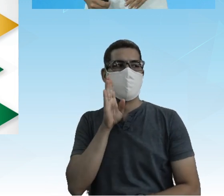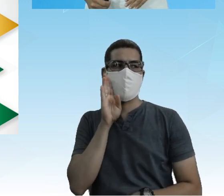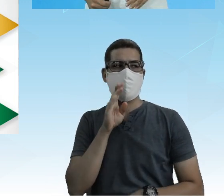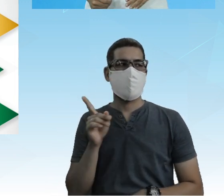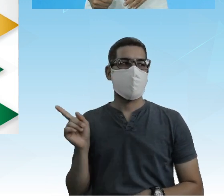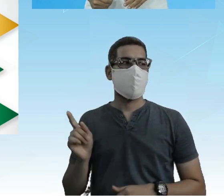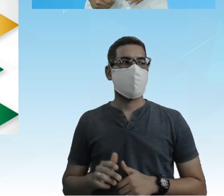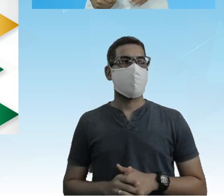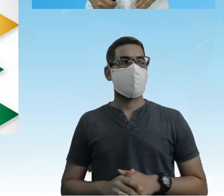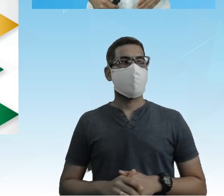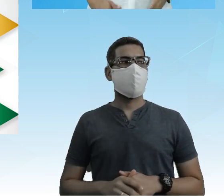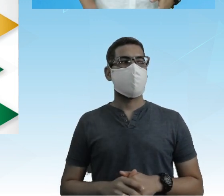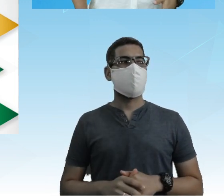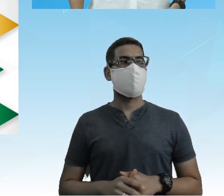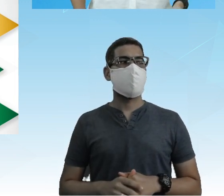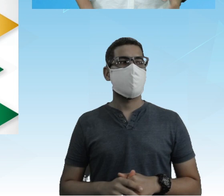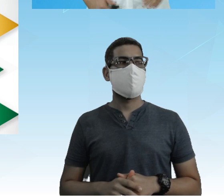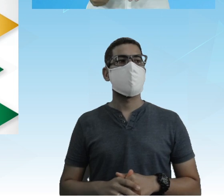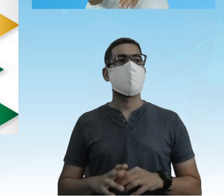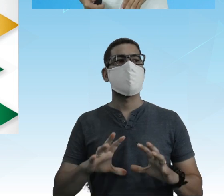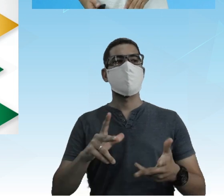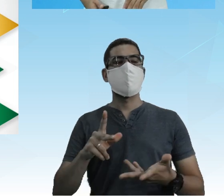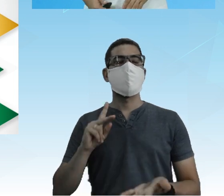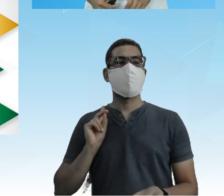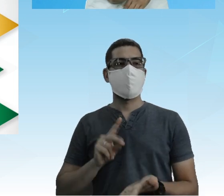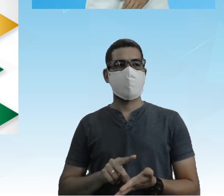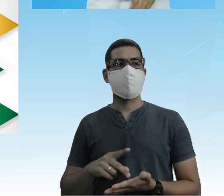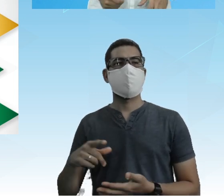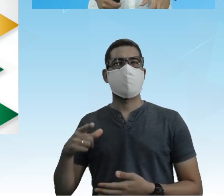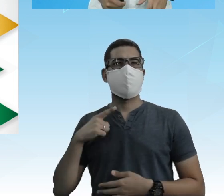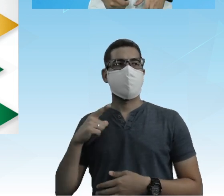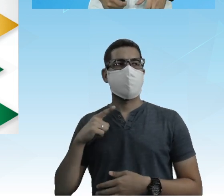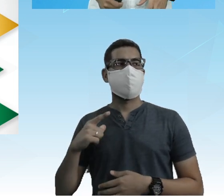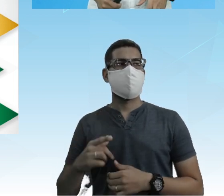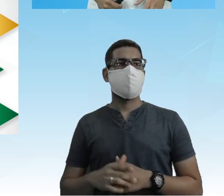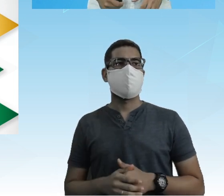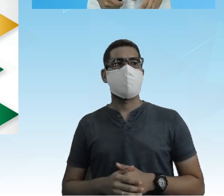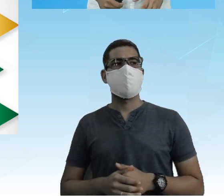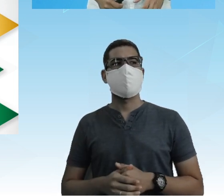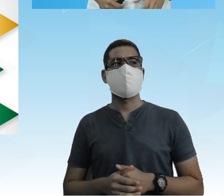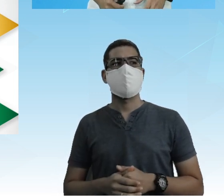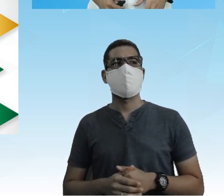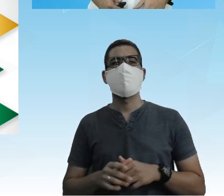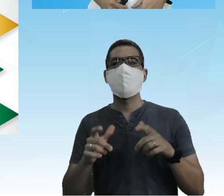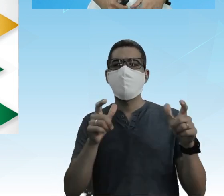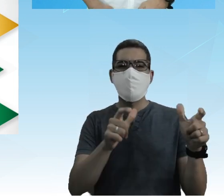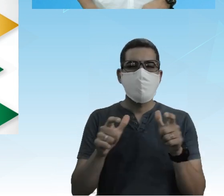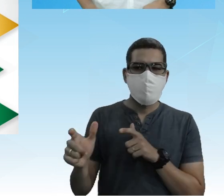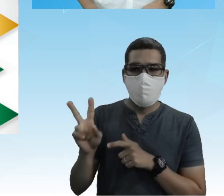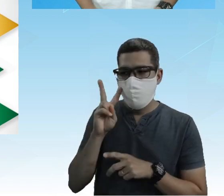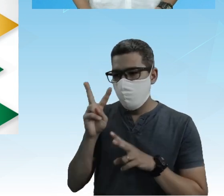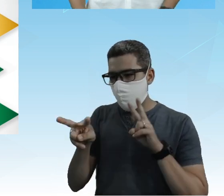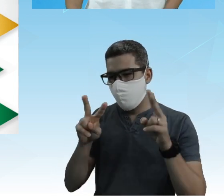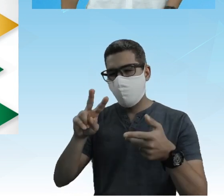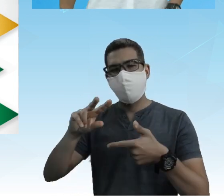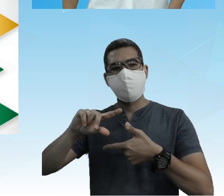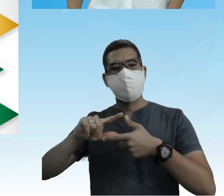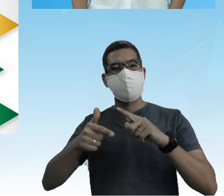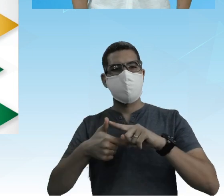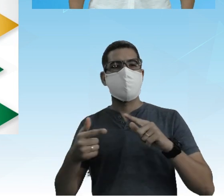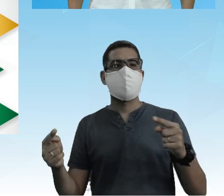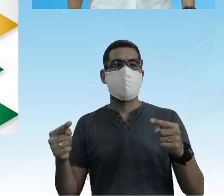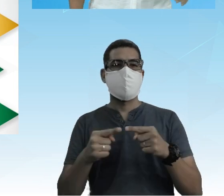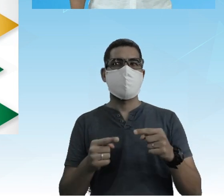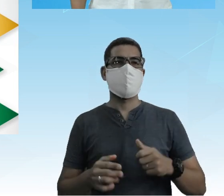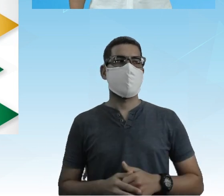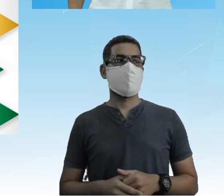A simetria No mundo real Isso acontece E você vai olhar Agora pros cantos E vai olhar A geometria Sendo aplicável Né? Muito